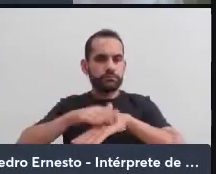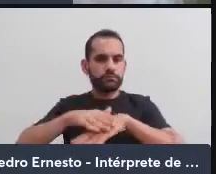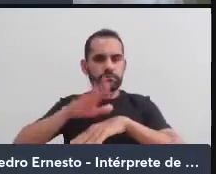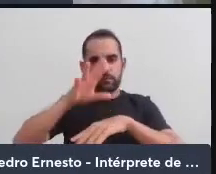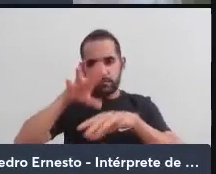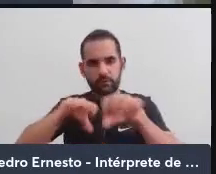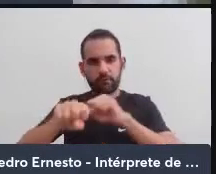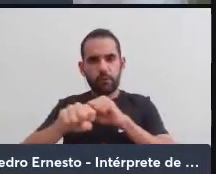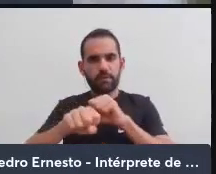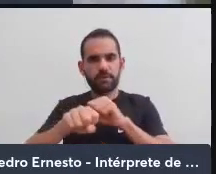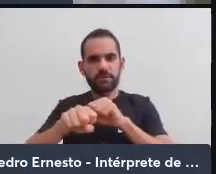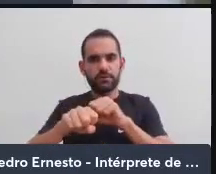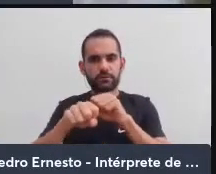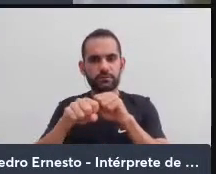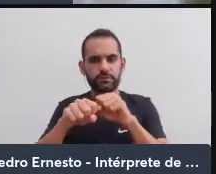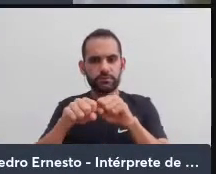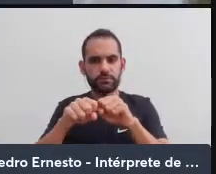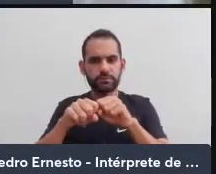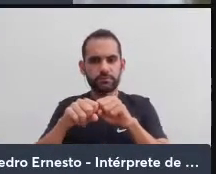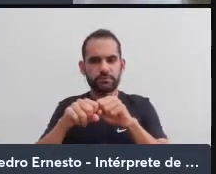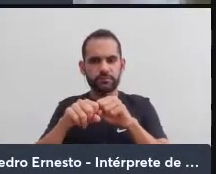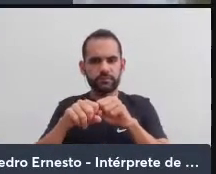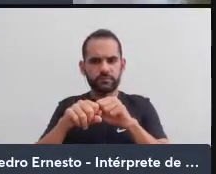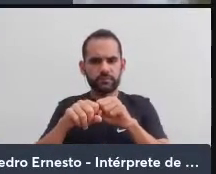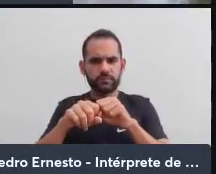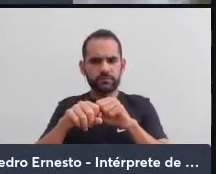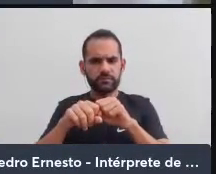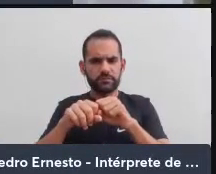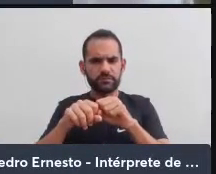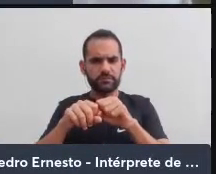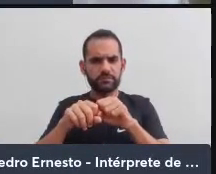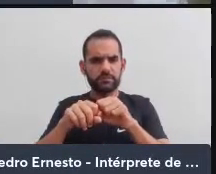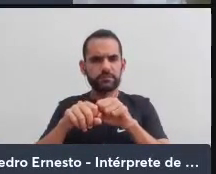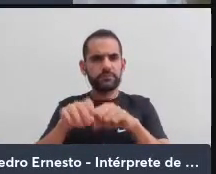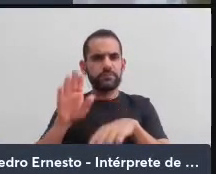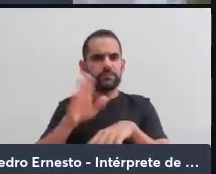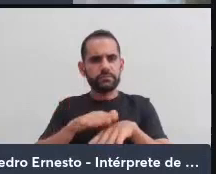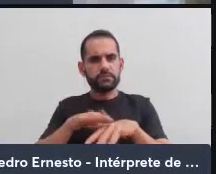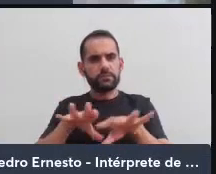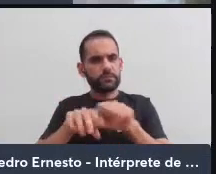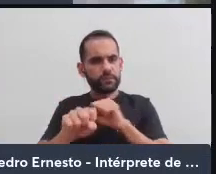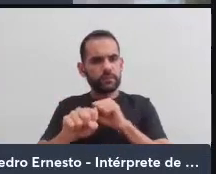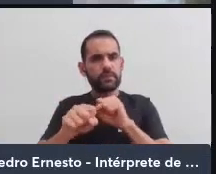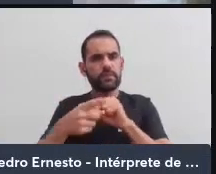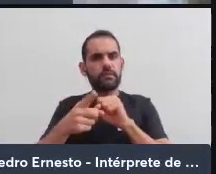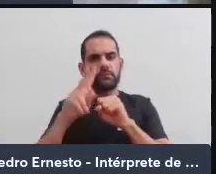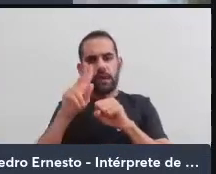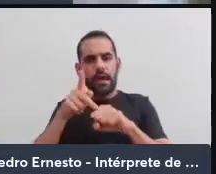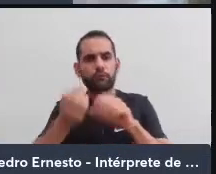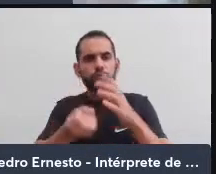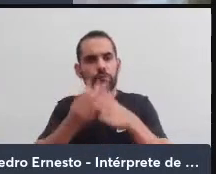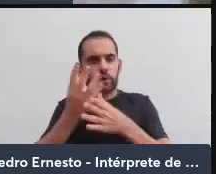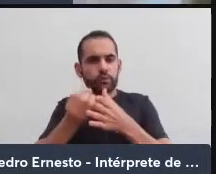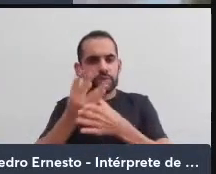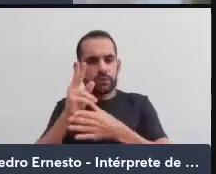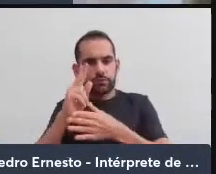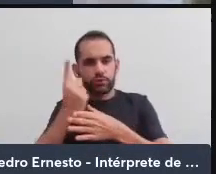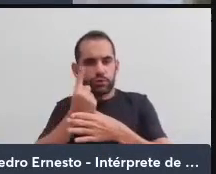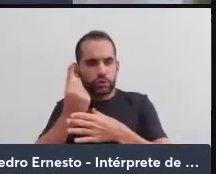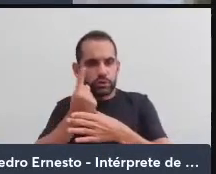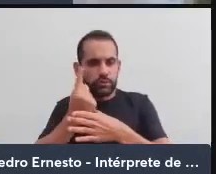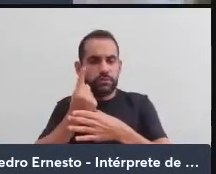autoformação no sentido de uma formação de si mesmo, uma autoprodução de si mesmo, a